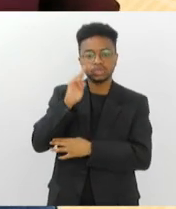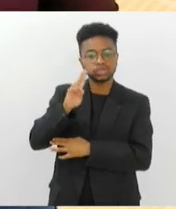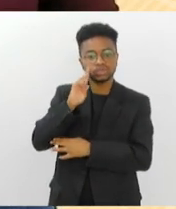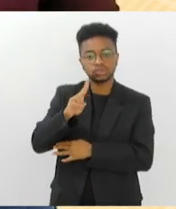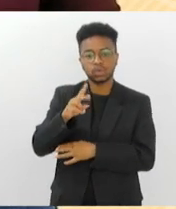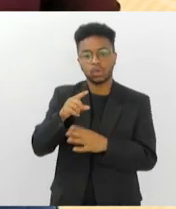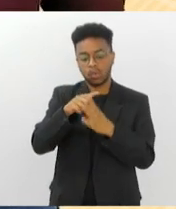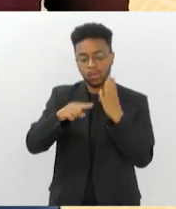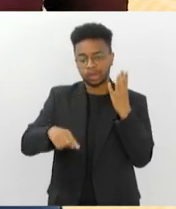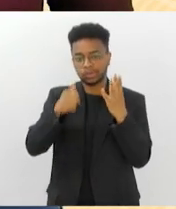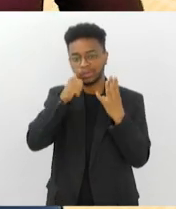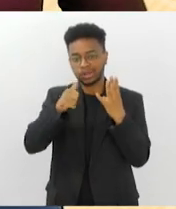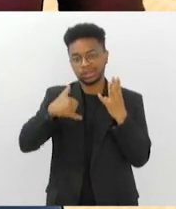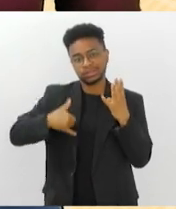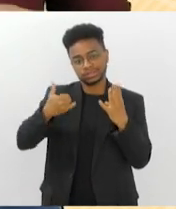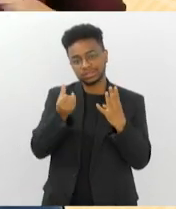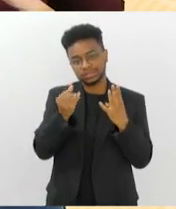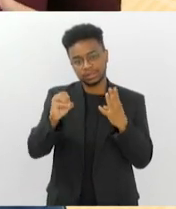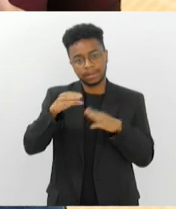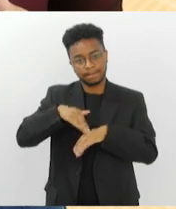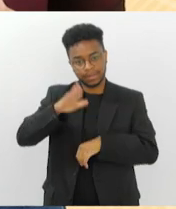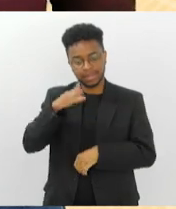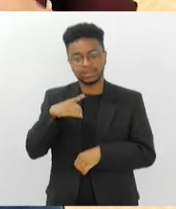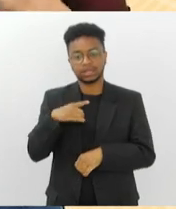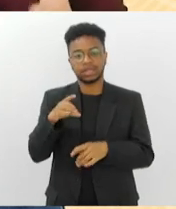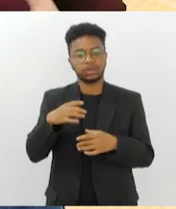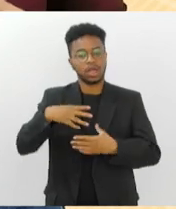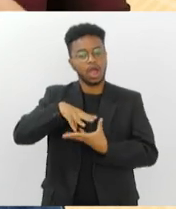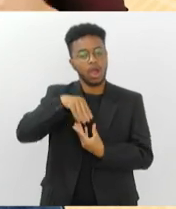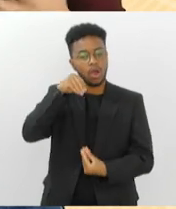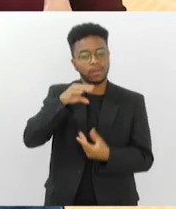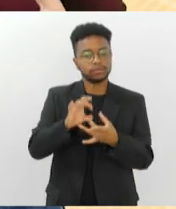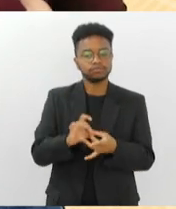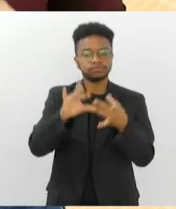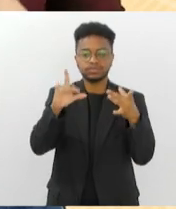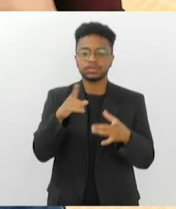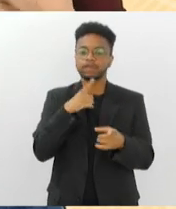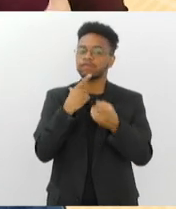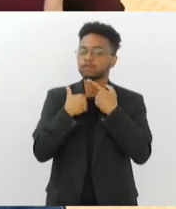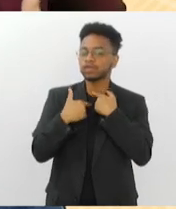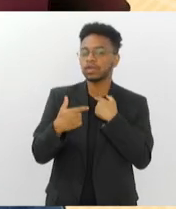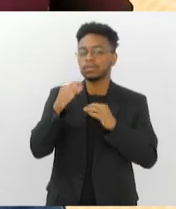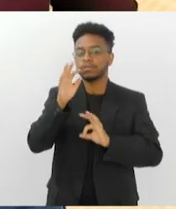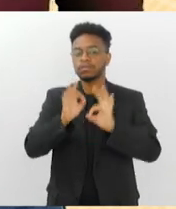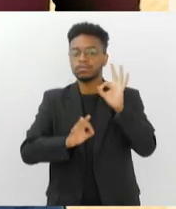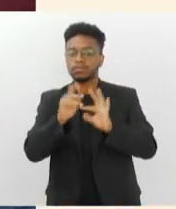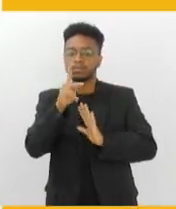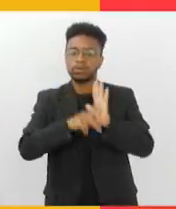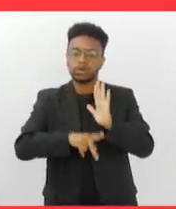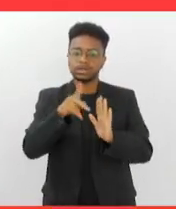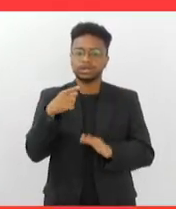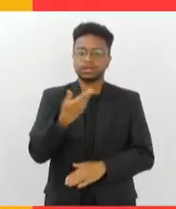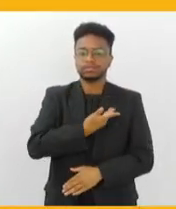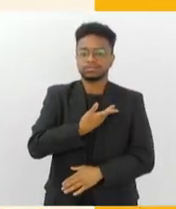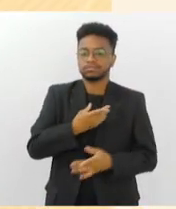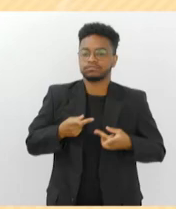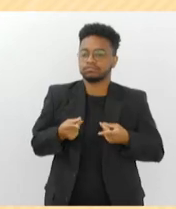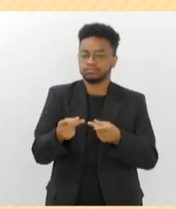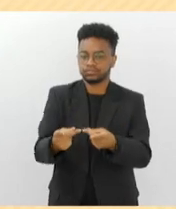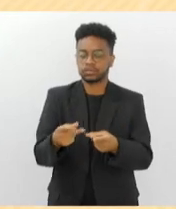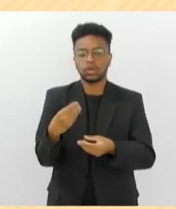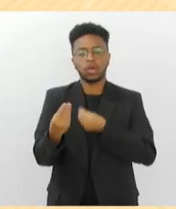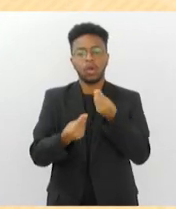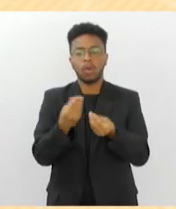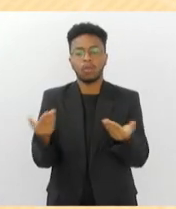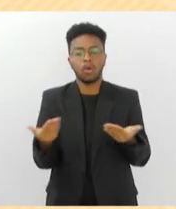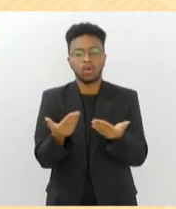sessentonas de espírito libertário, seus desejos, projetos e a amizade de uma vida inteira. O que faz